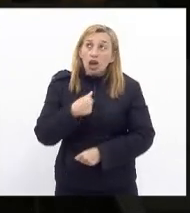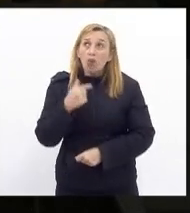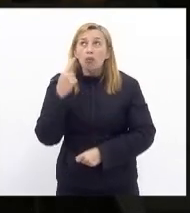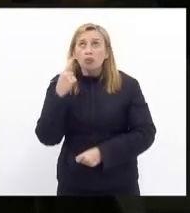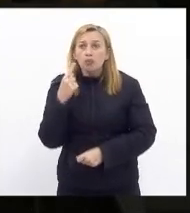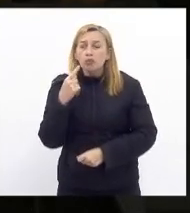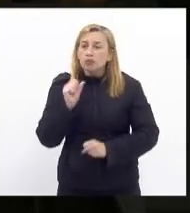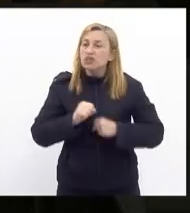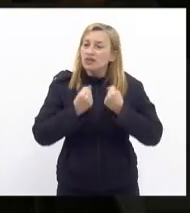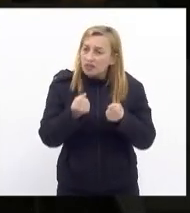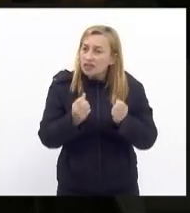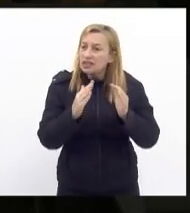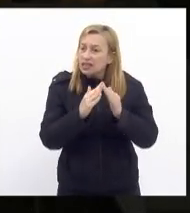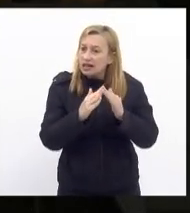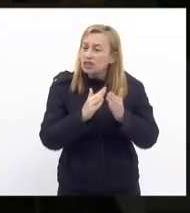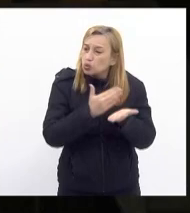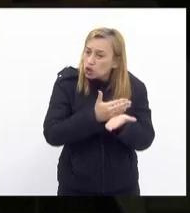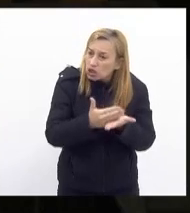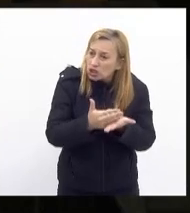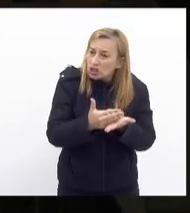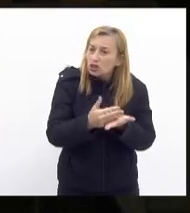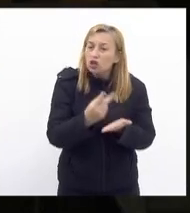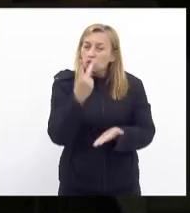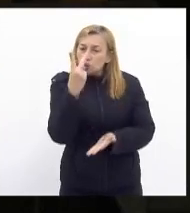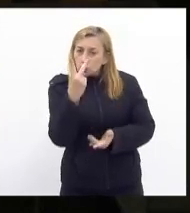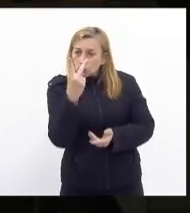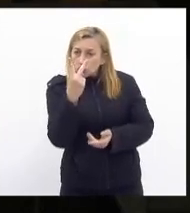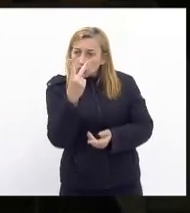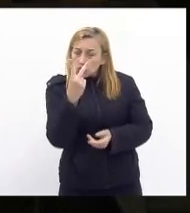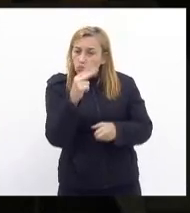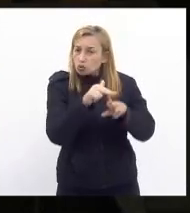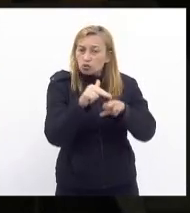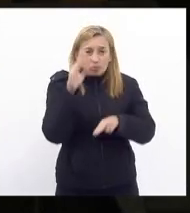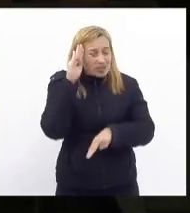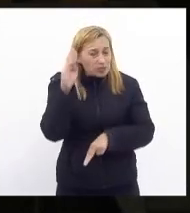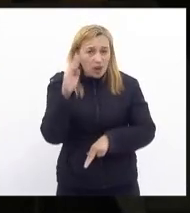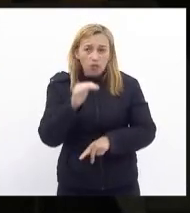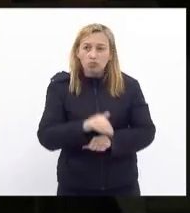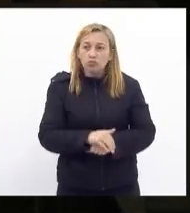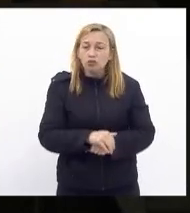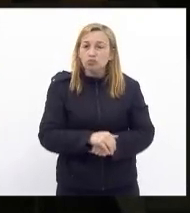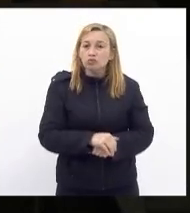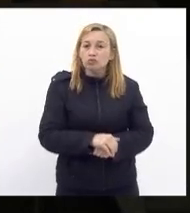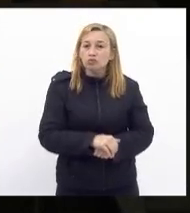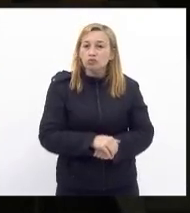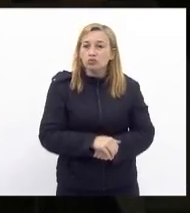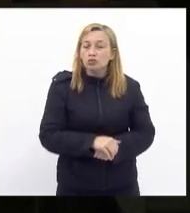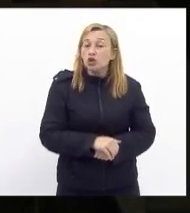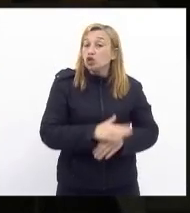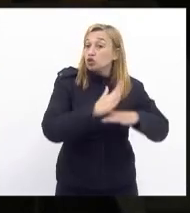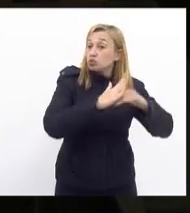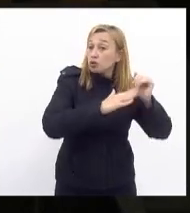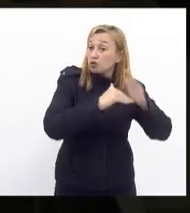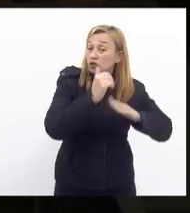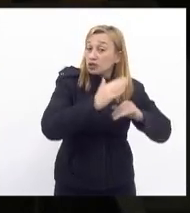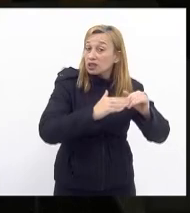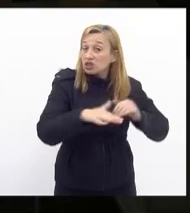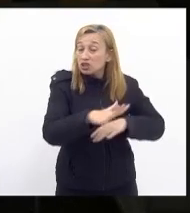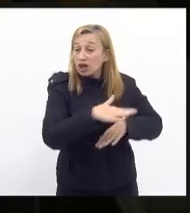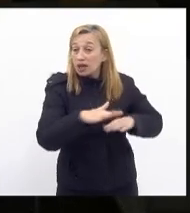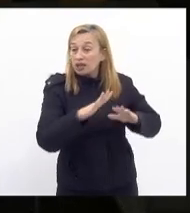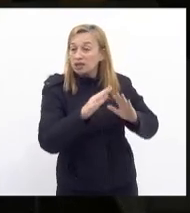defendo na estacada desde o início que havia duas condições fundamentais quais sejam os profissionais da educação